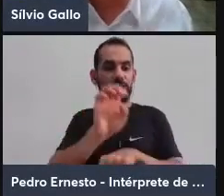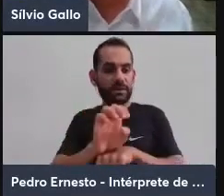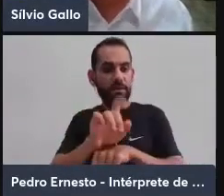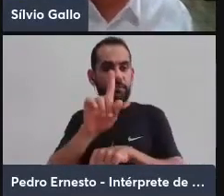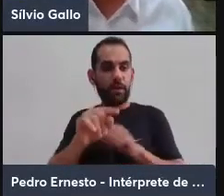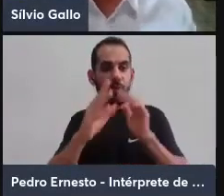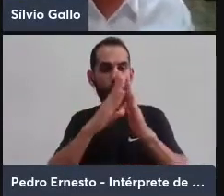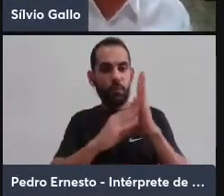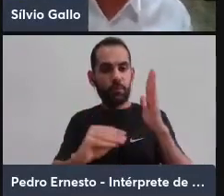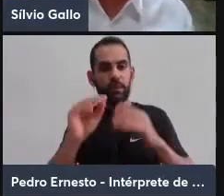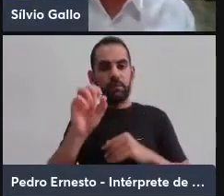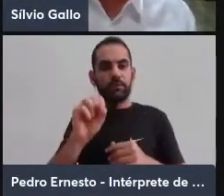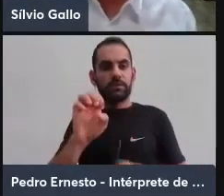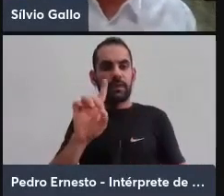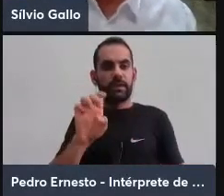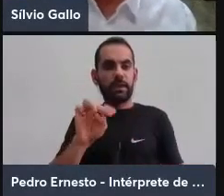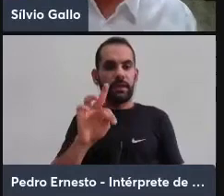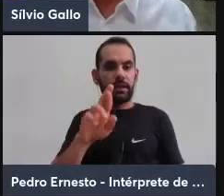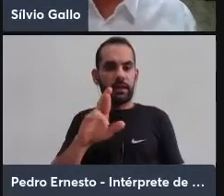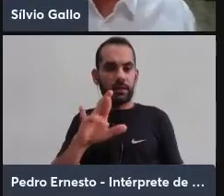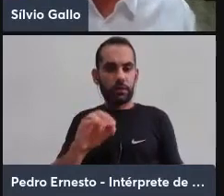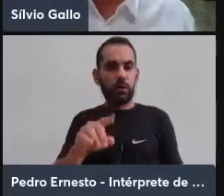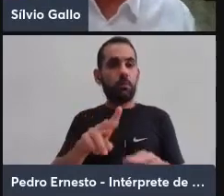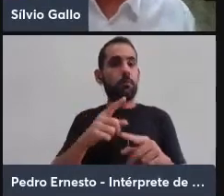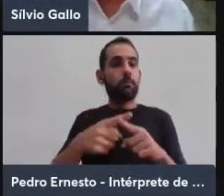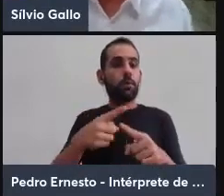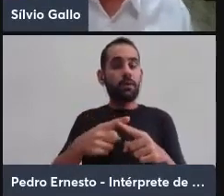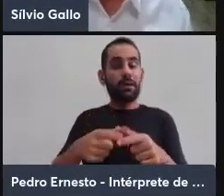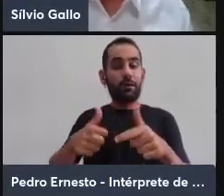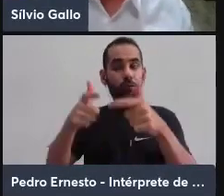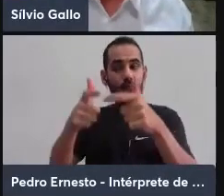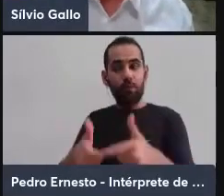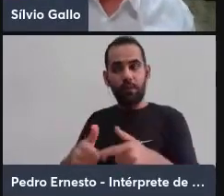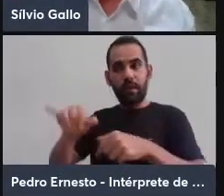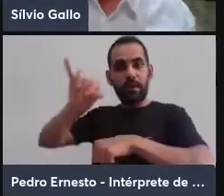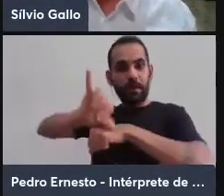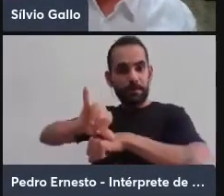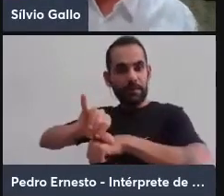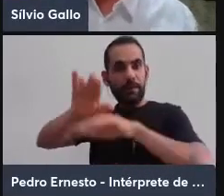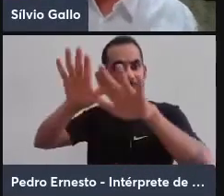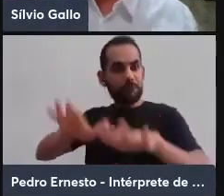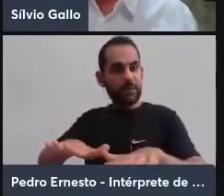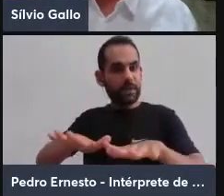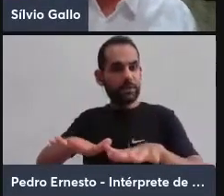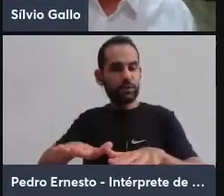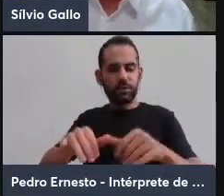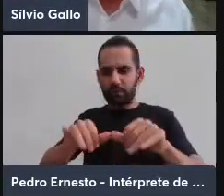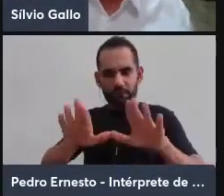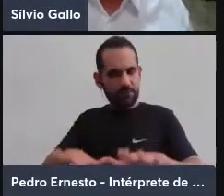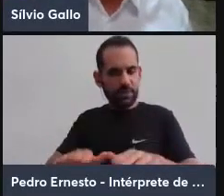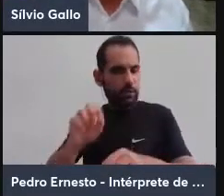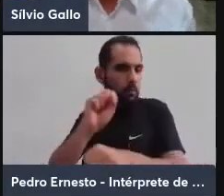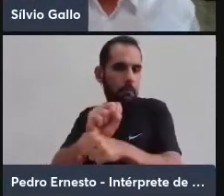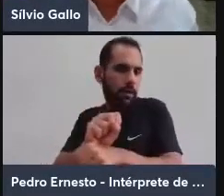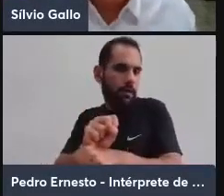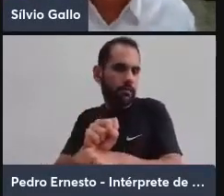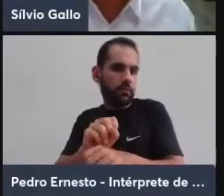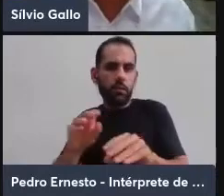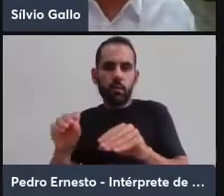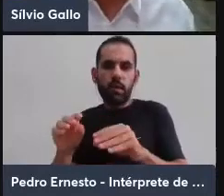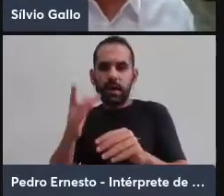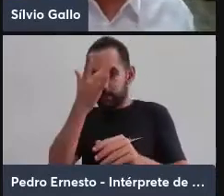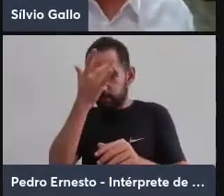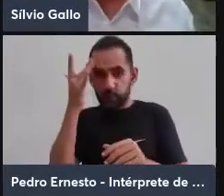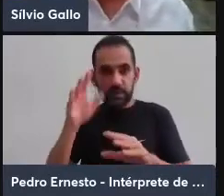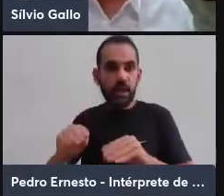justamente porque o Estado é fixo. O Estado é a fixação por sua própria natureza. O Estado precisa